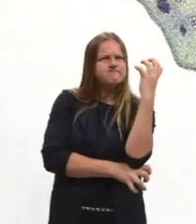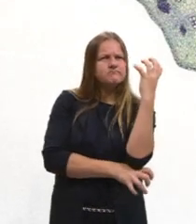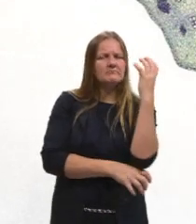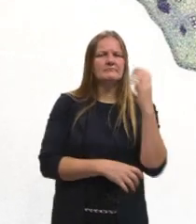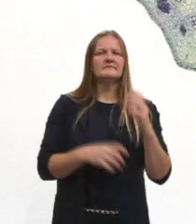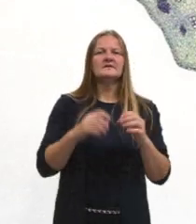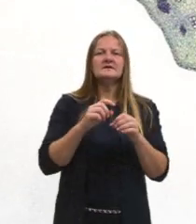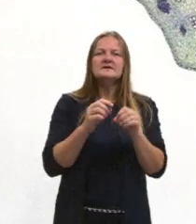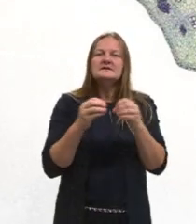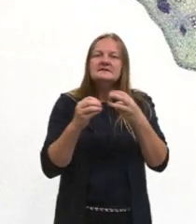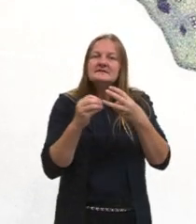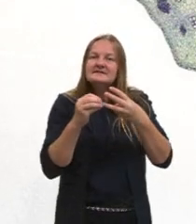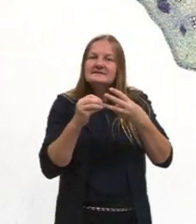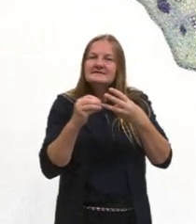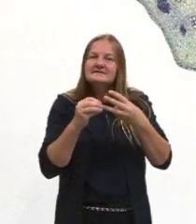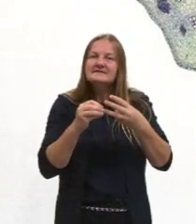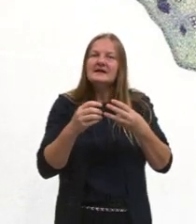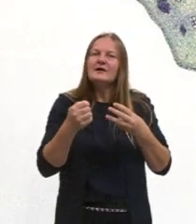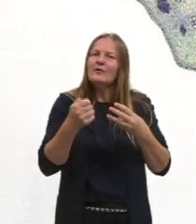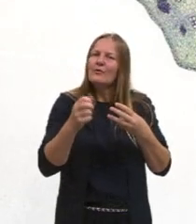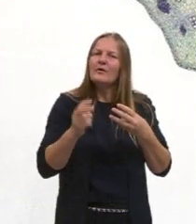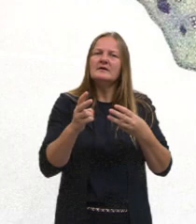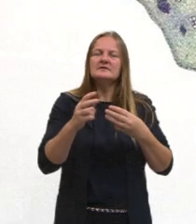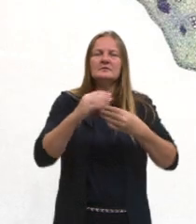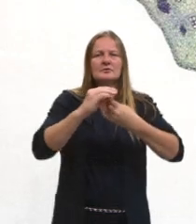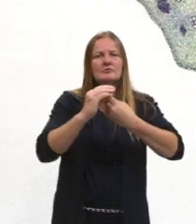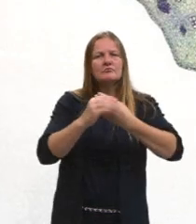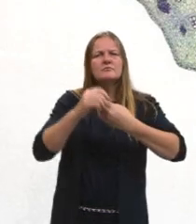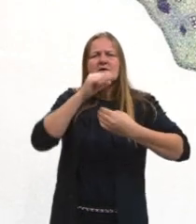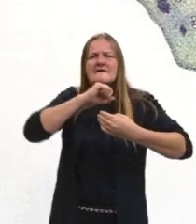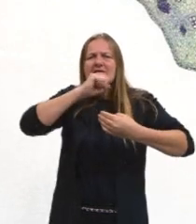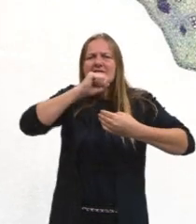suas células estão mortas na maturidade.